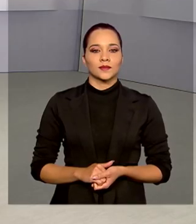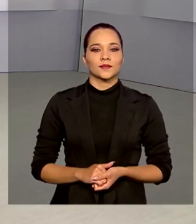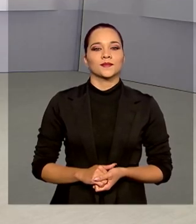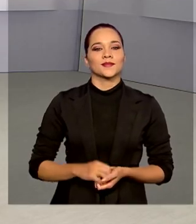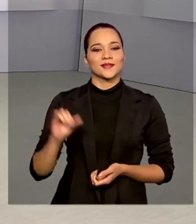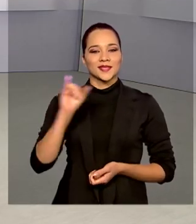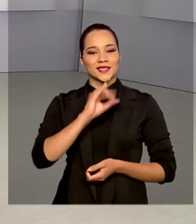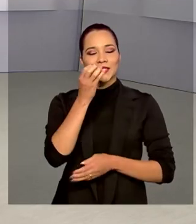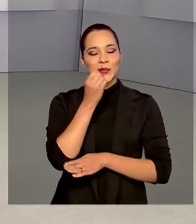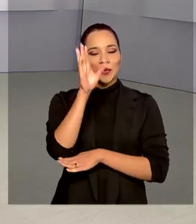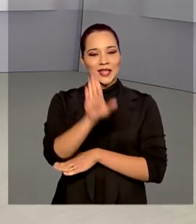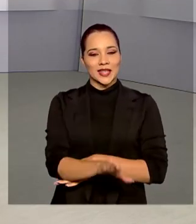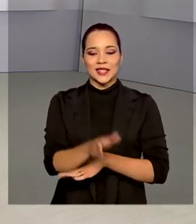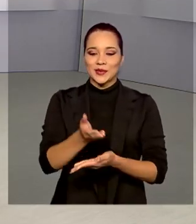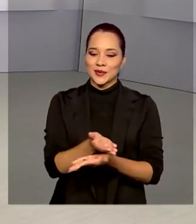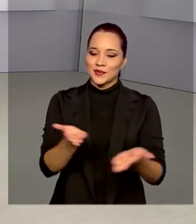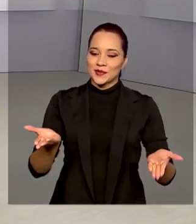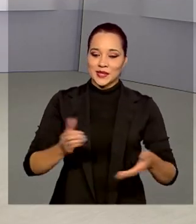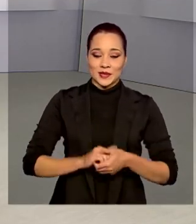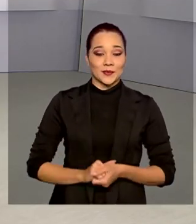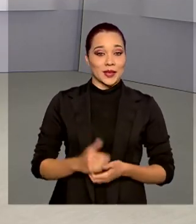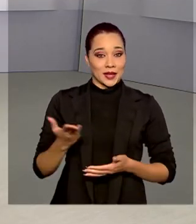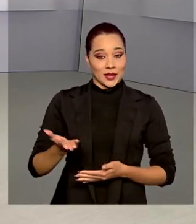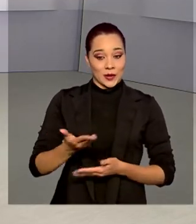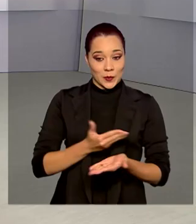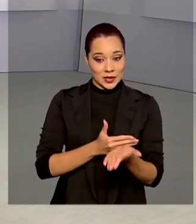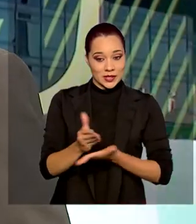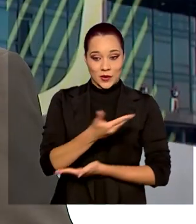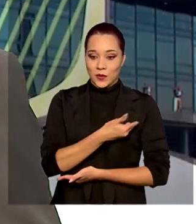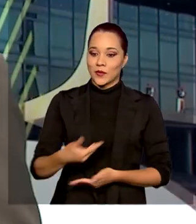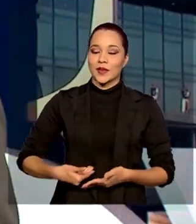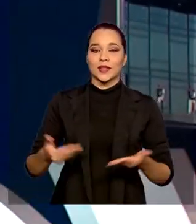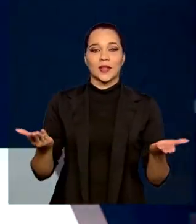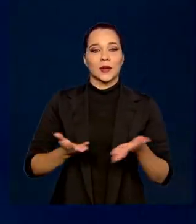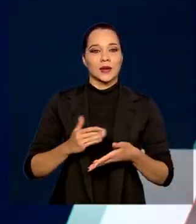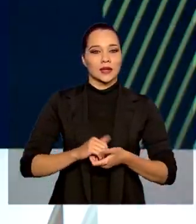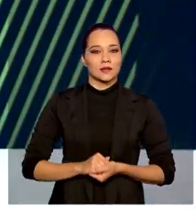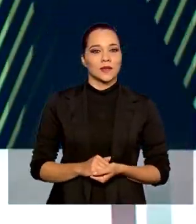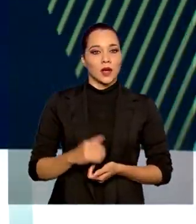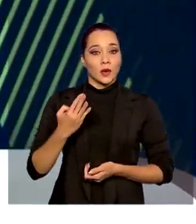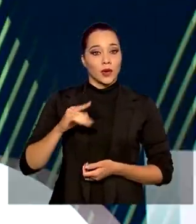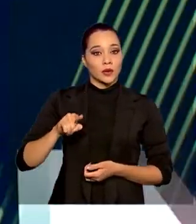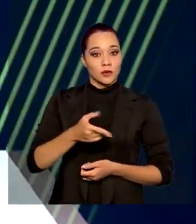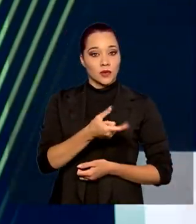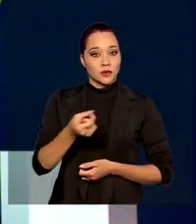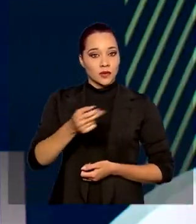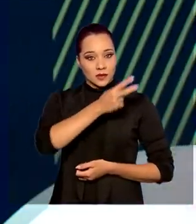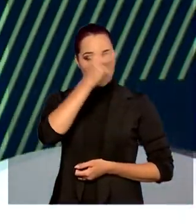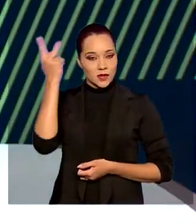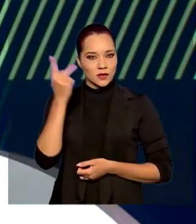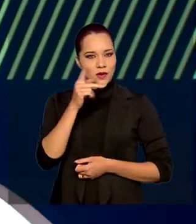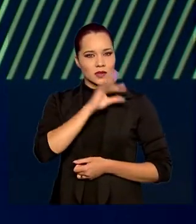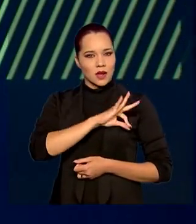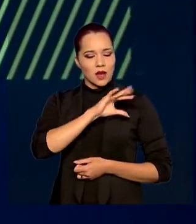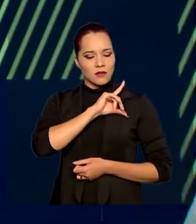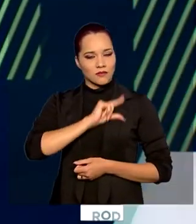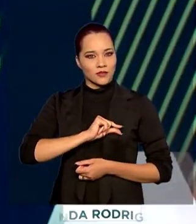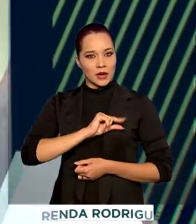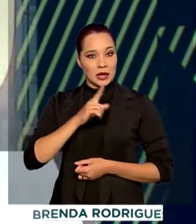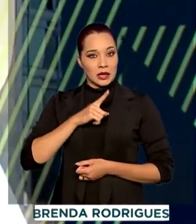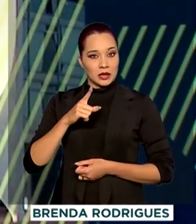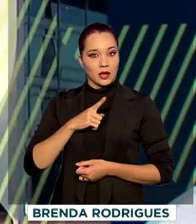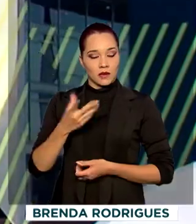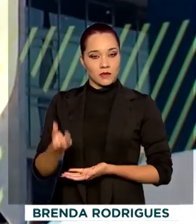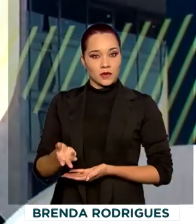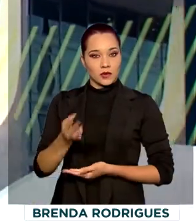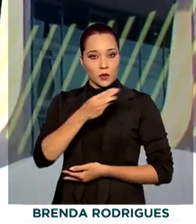Olá, boa tarde para você. Este é o Governo Agora. 4.200 pessoas de baixa renda receberam das